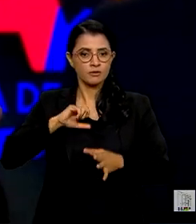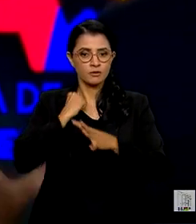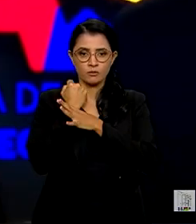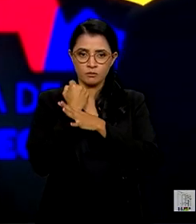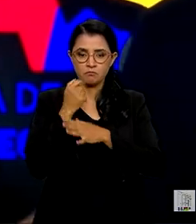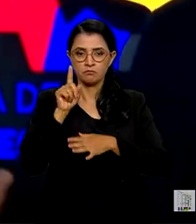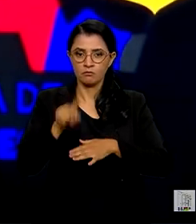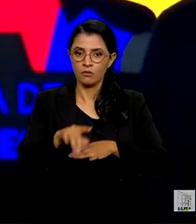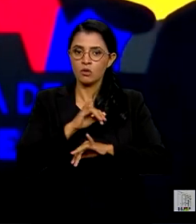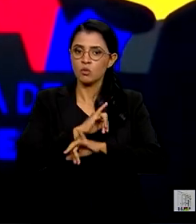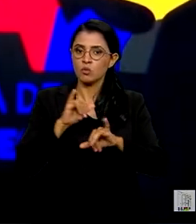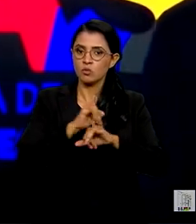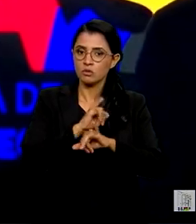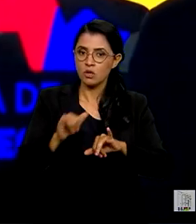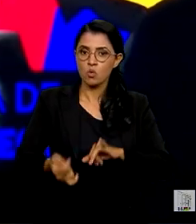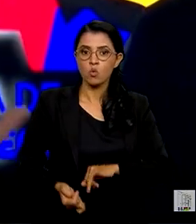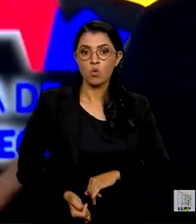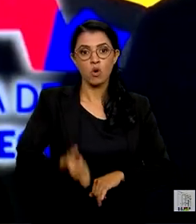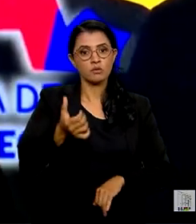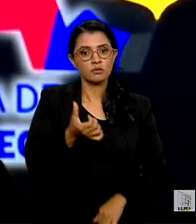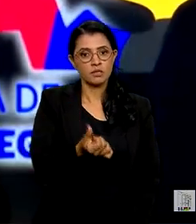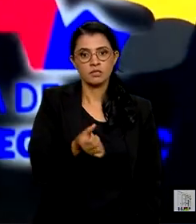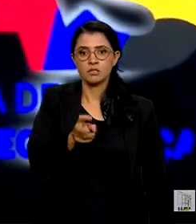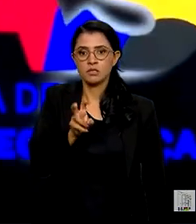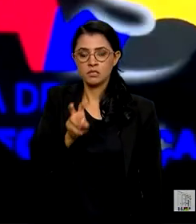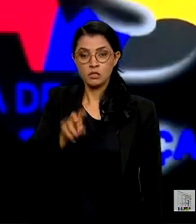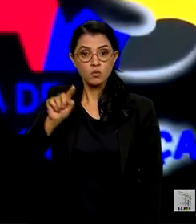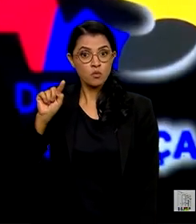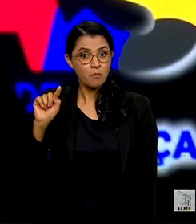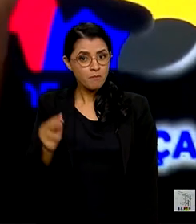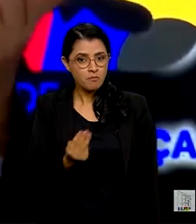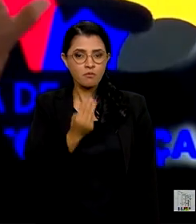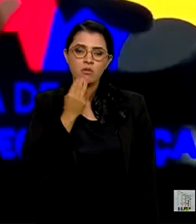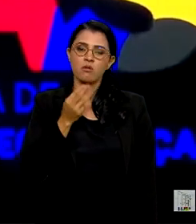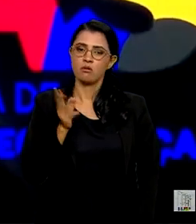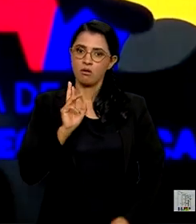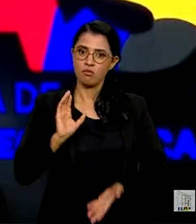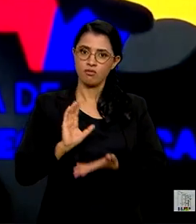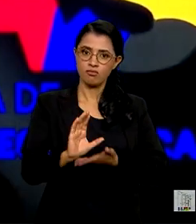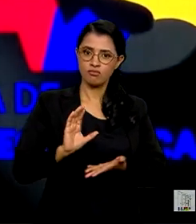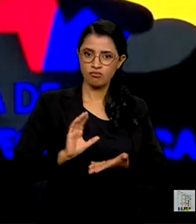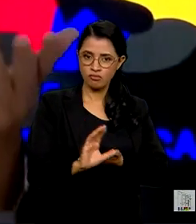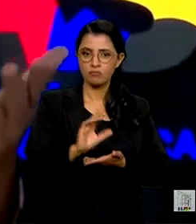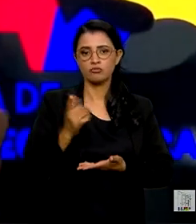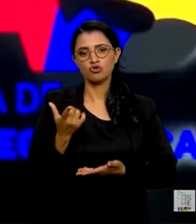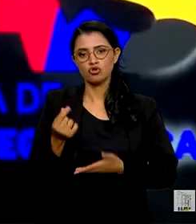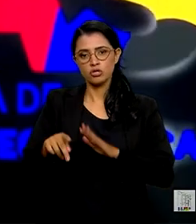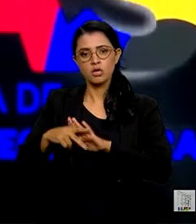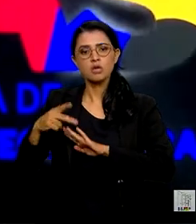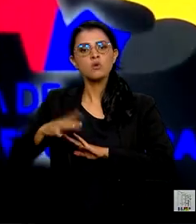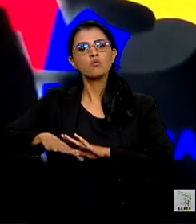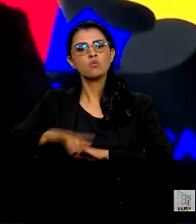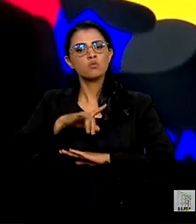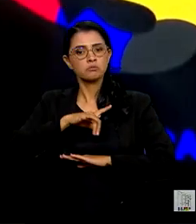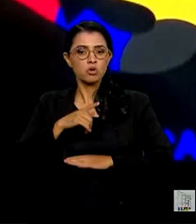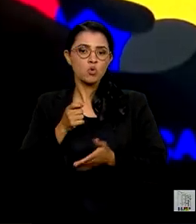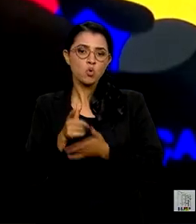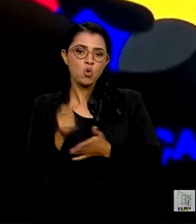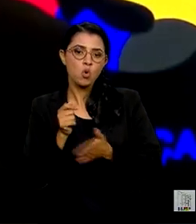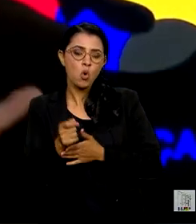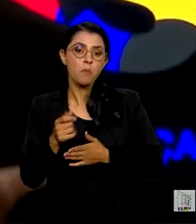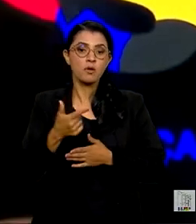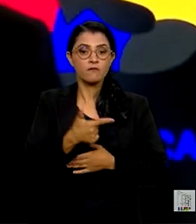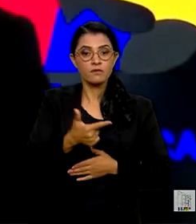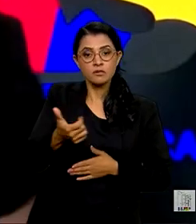Foram anunciados quase 65 milhões de reais, recursos destinados para a compra de